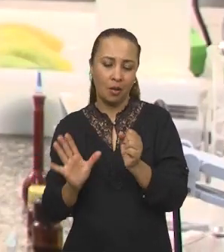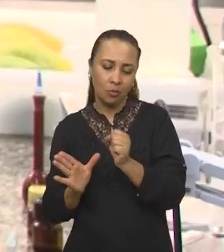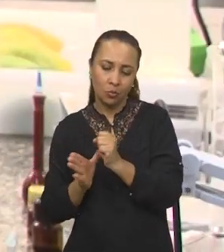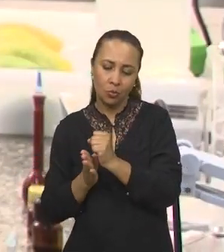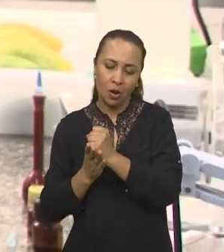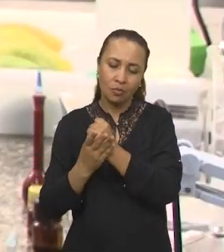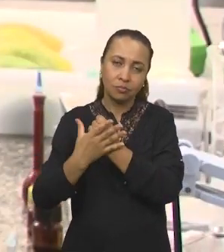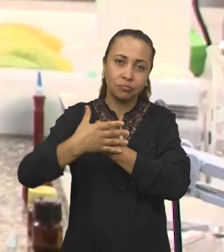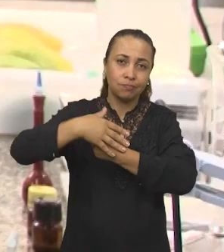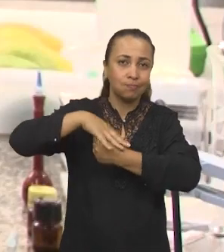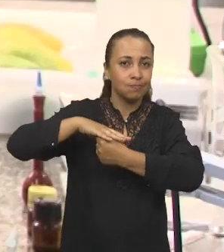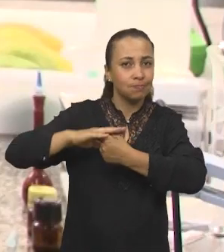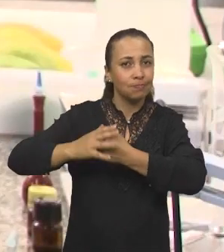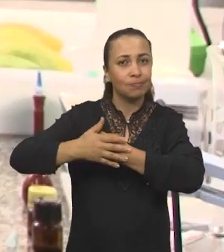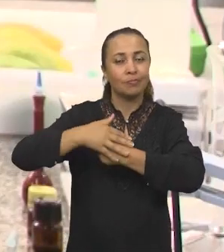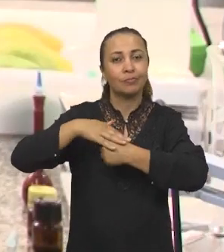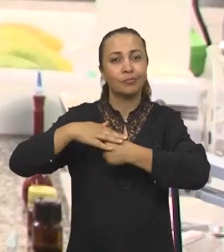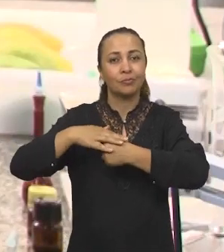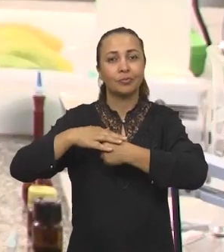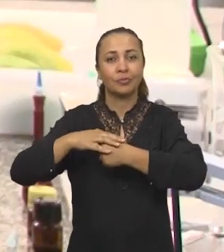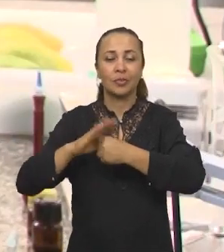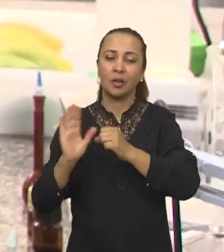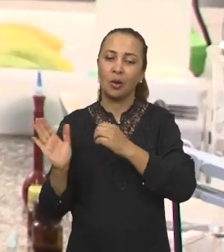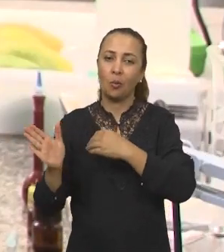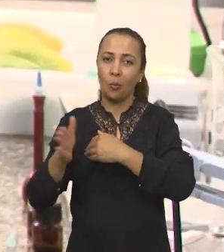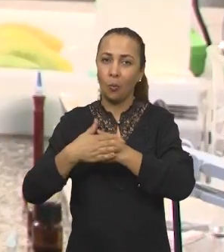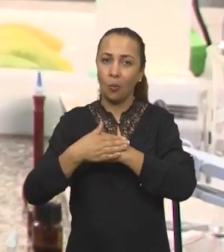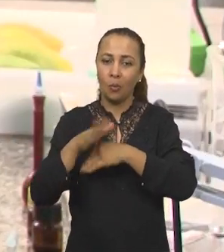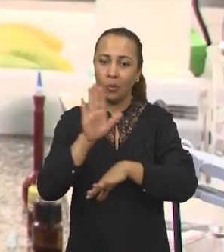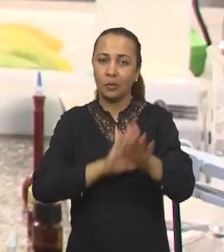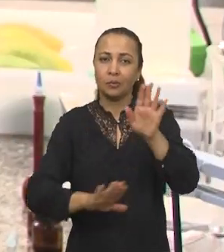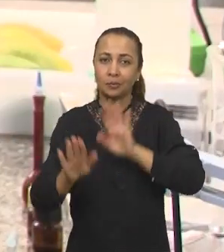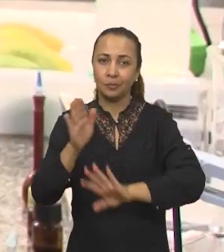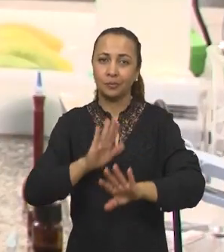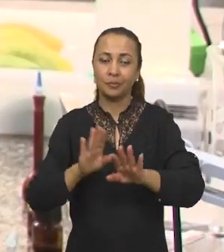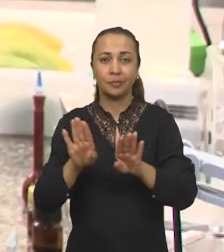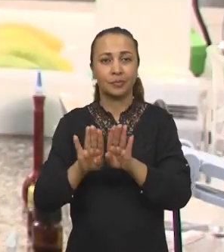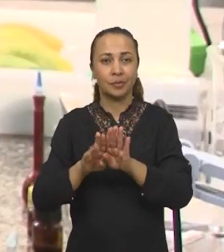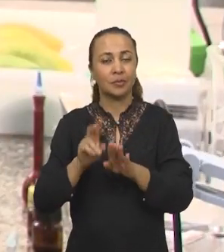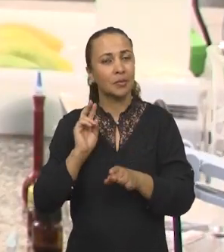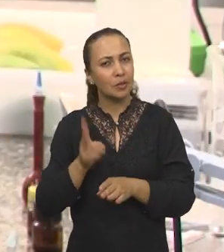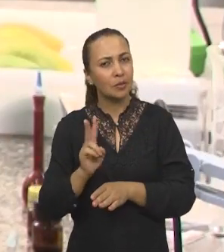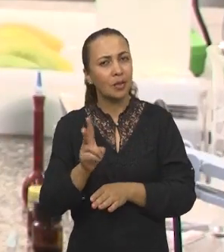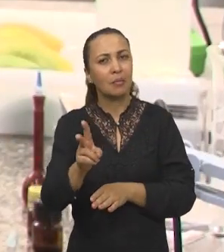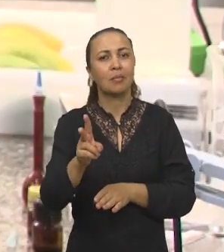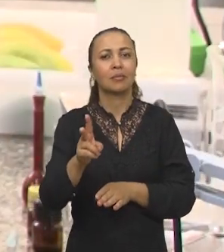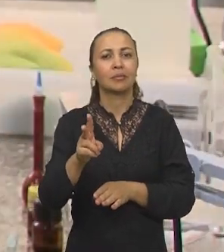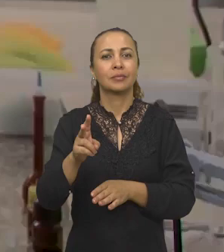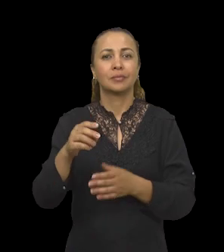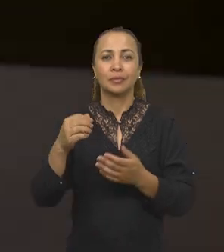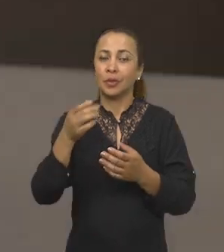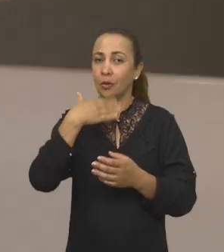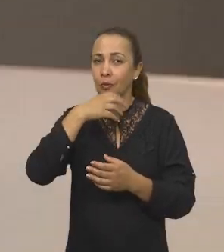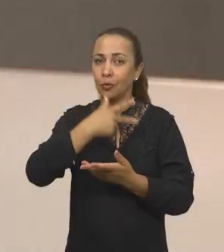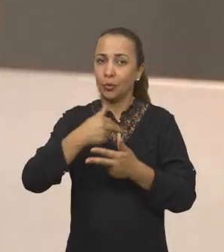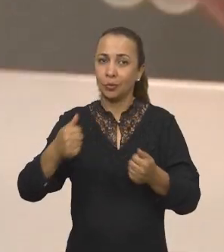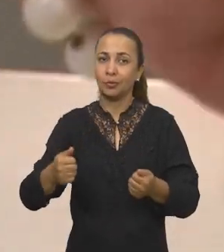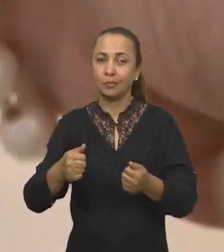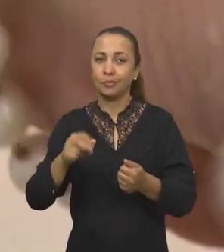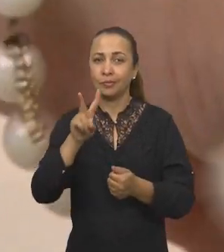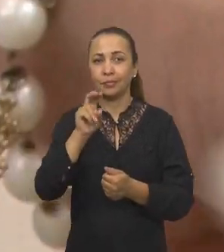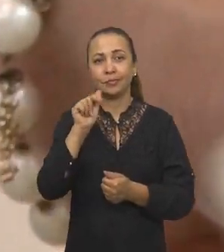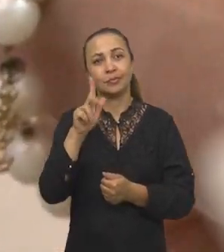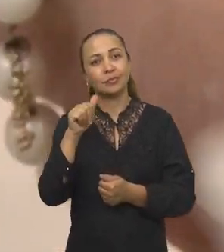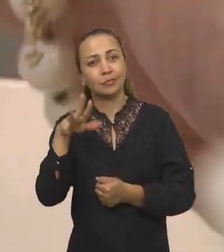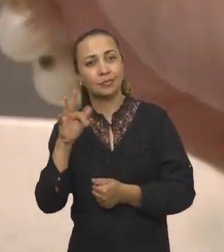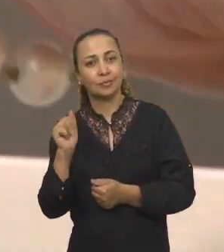revestimento que vai auxiliar na proteção e na conservação de frutas e de vegetais. A gente observou que